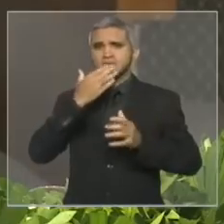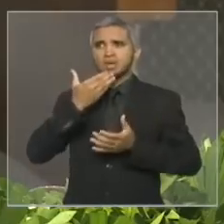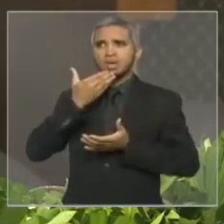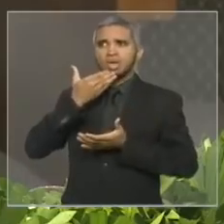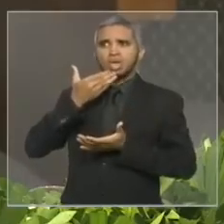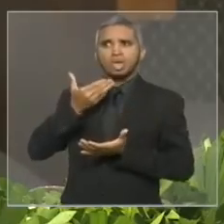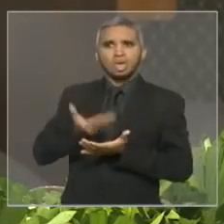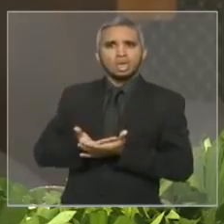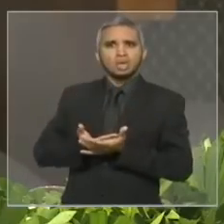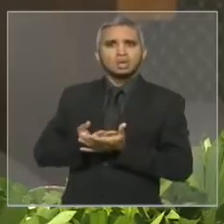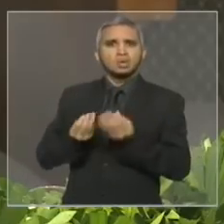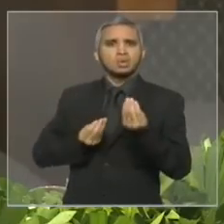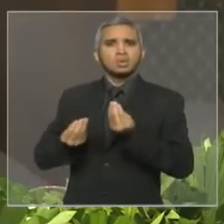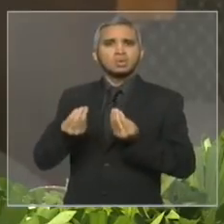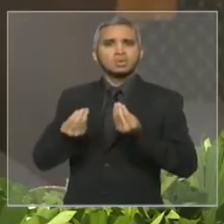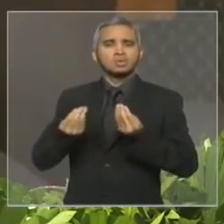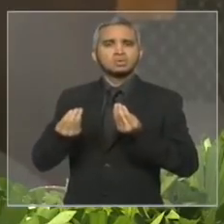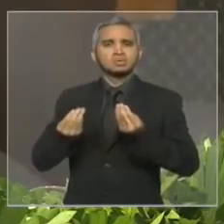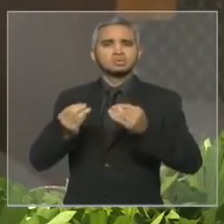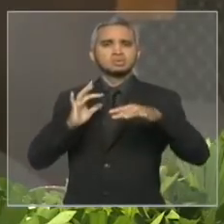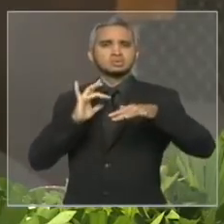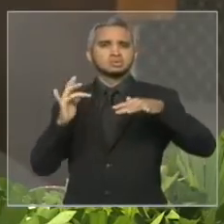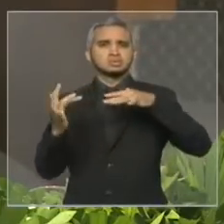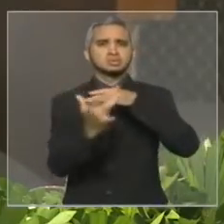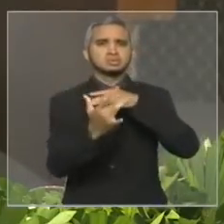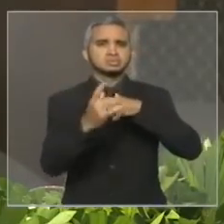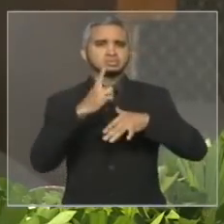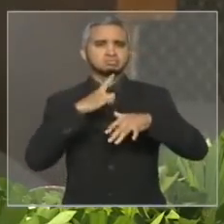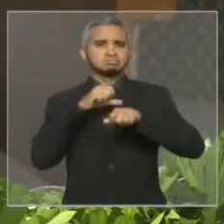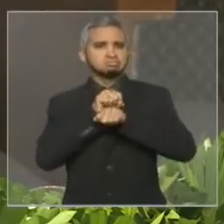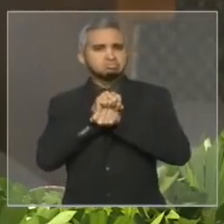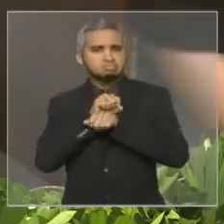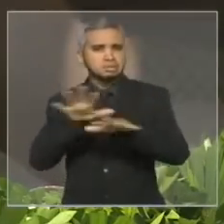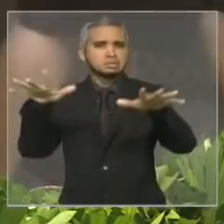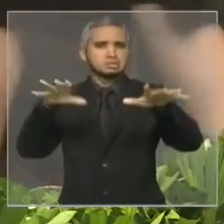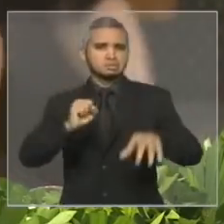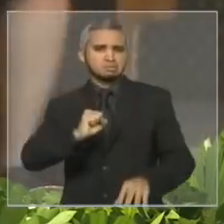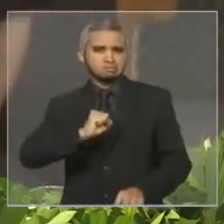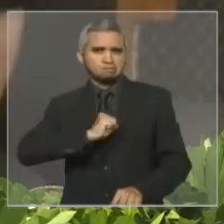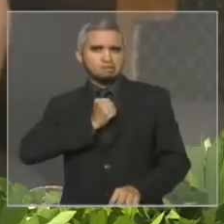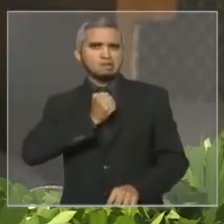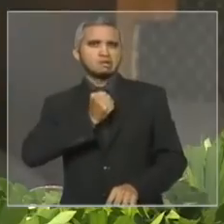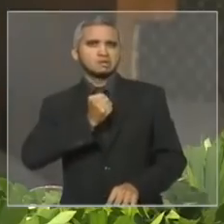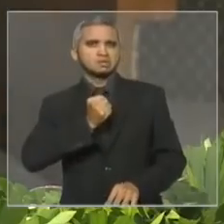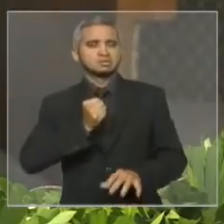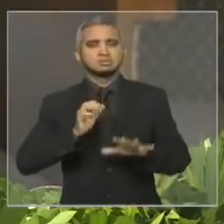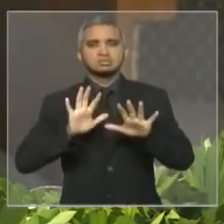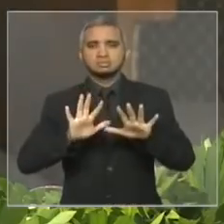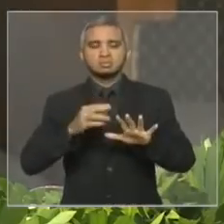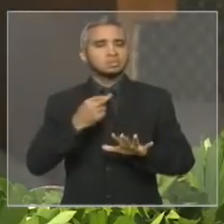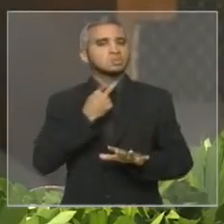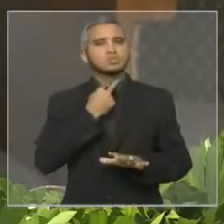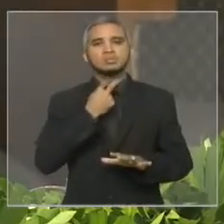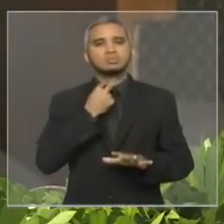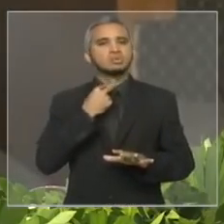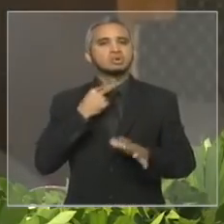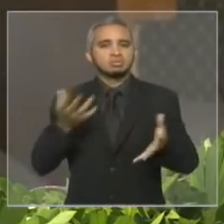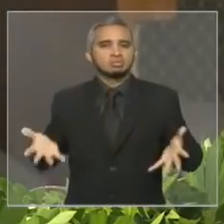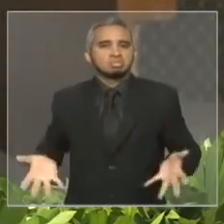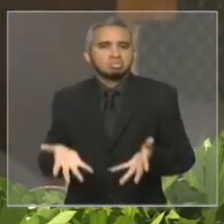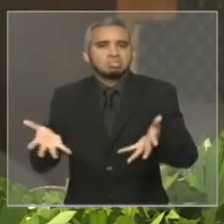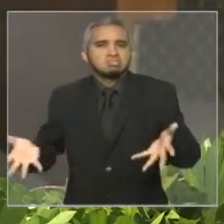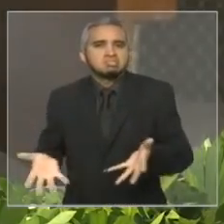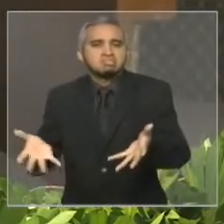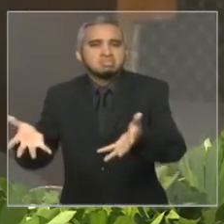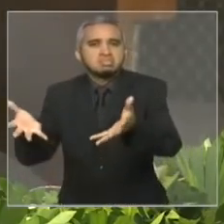poros das redes sociais no nosso país e creio que não devemos normalizar a barbárie